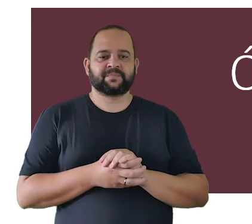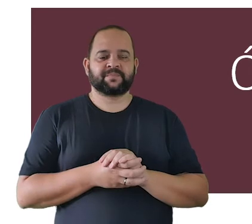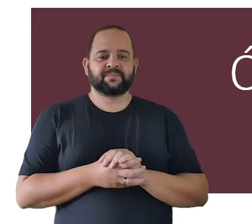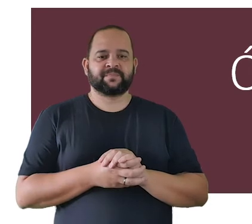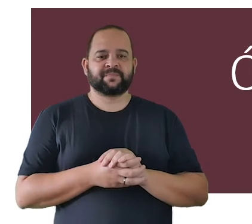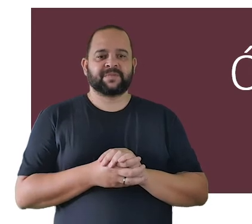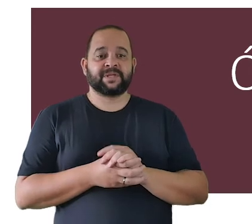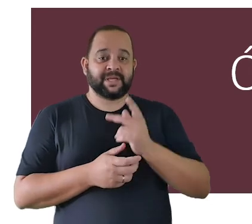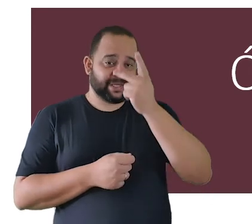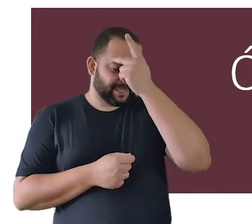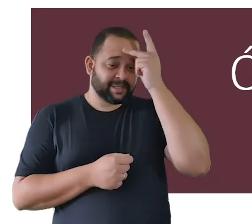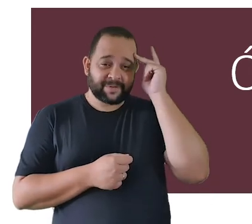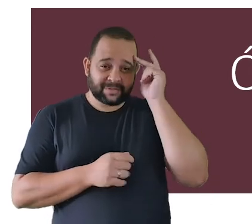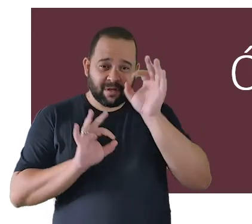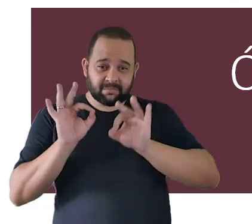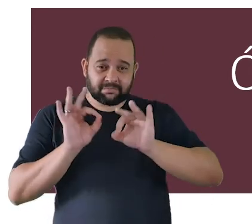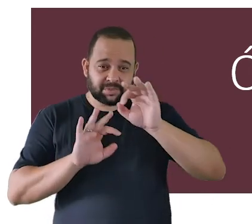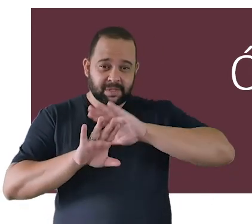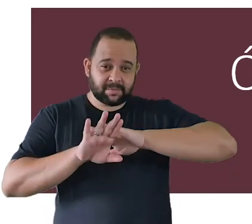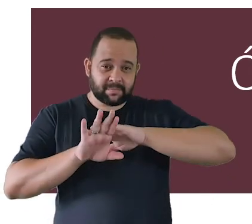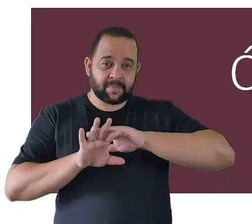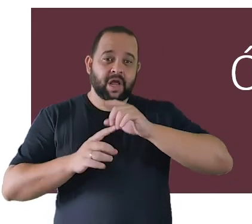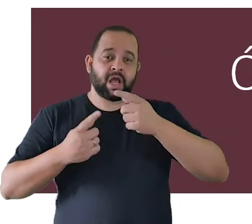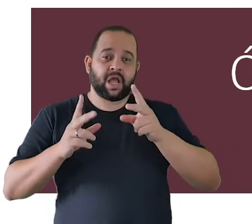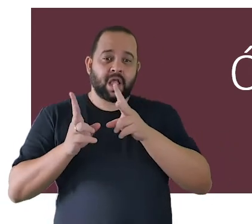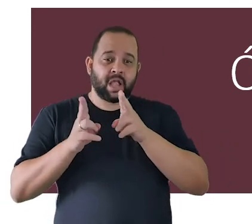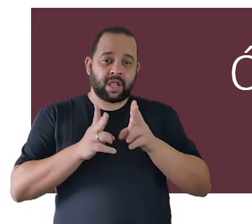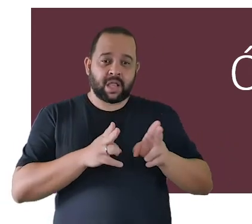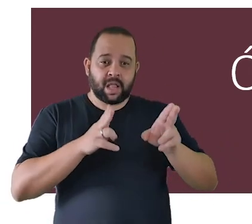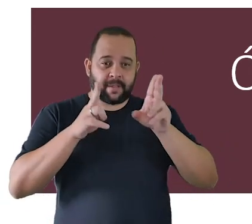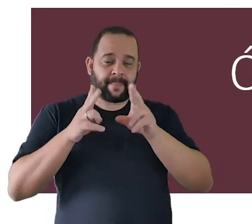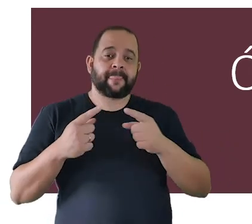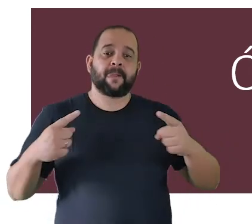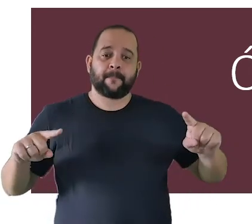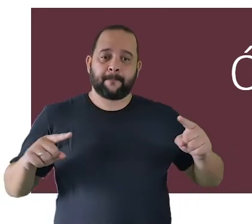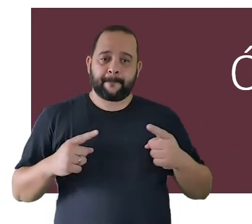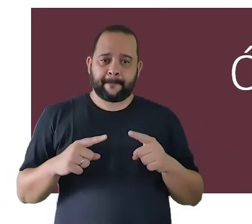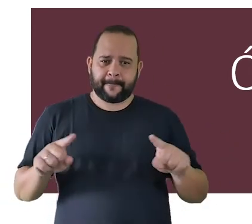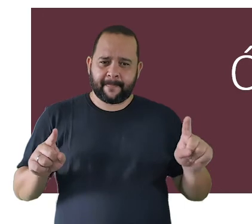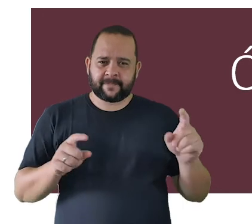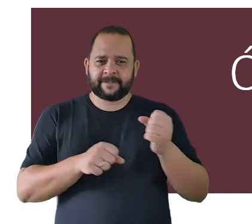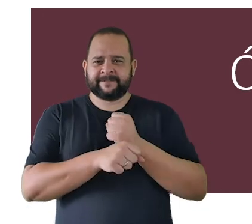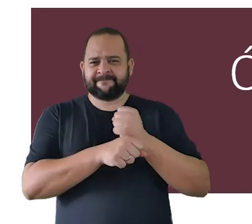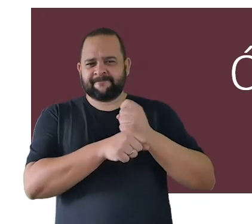os editores de música o mercado musical da época